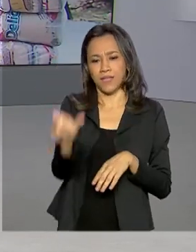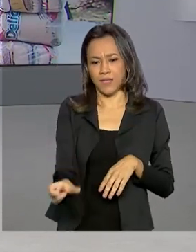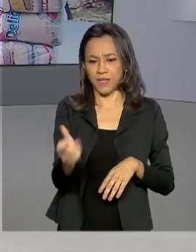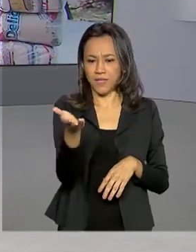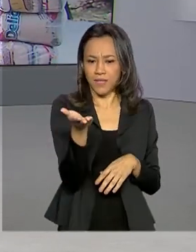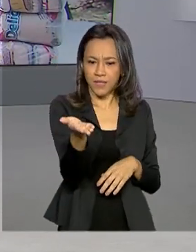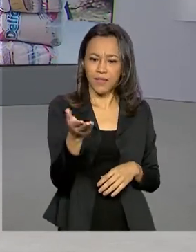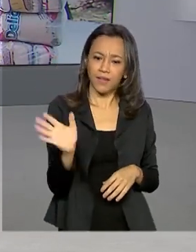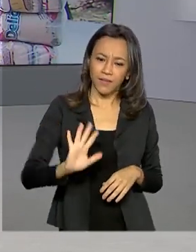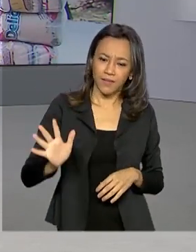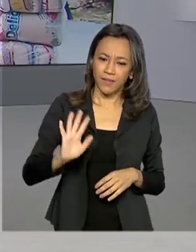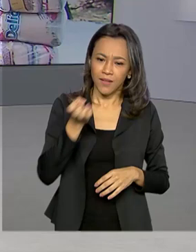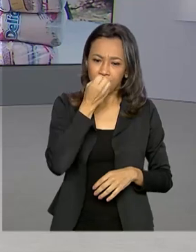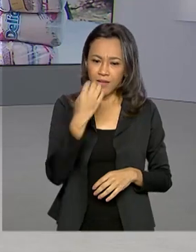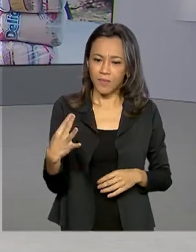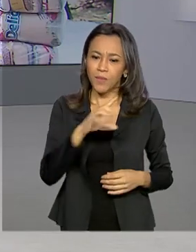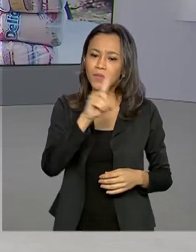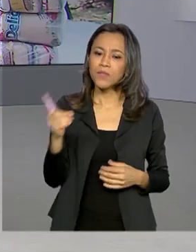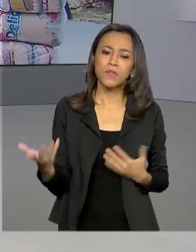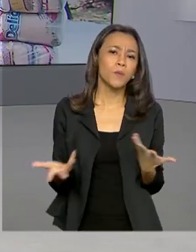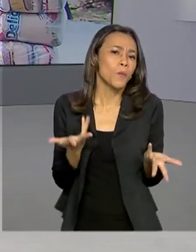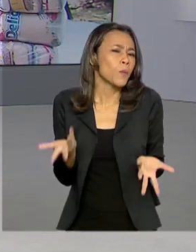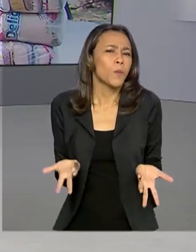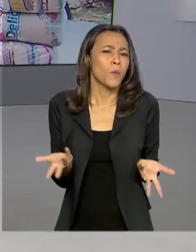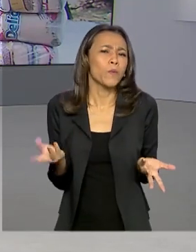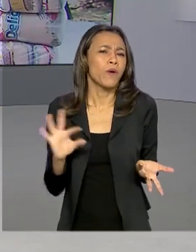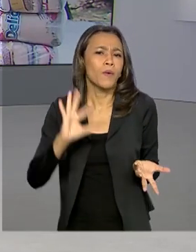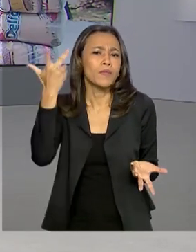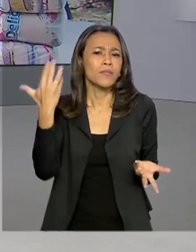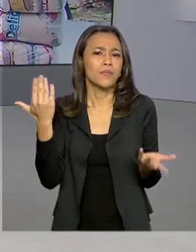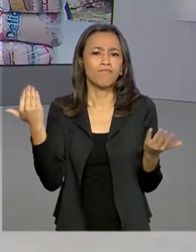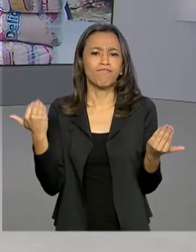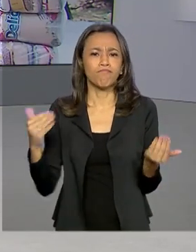Ito. Olá, Daniel. Bom dia para você. Qual é a programação para dia de hoje?